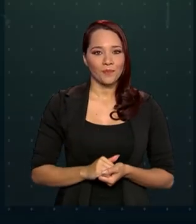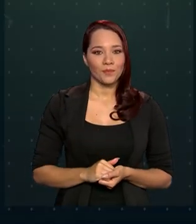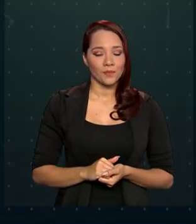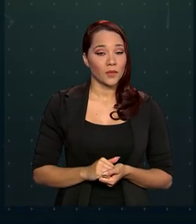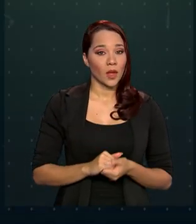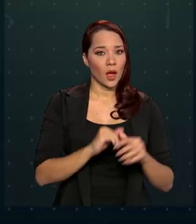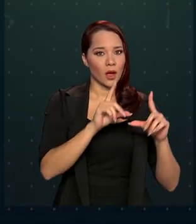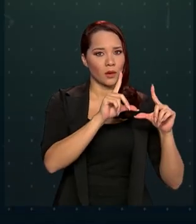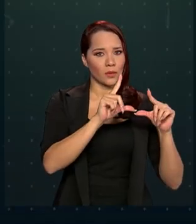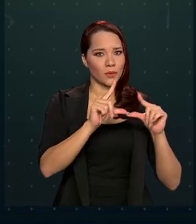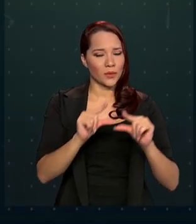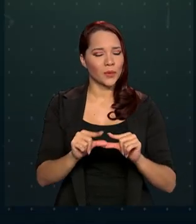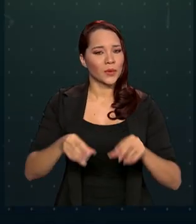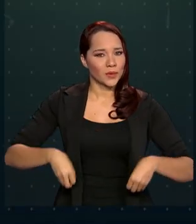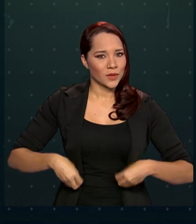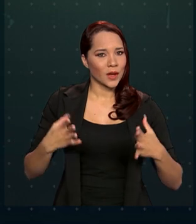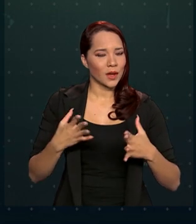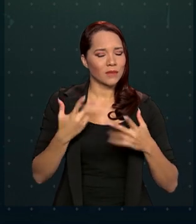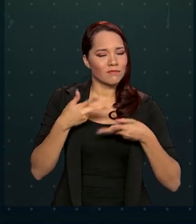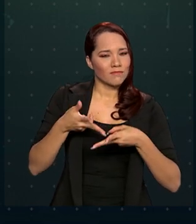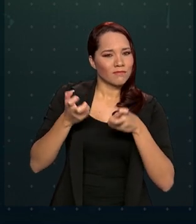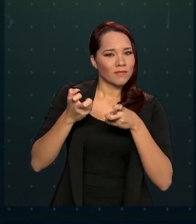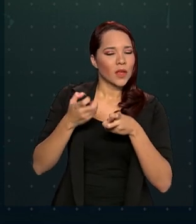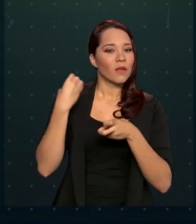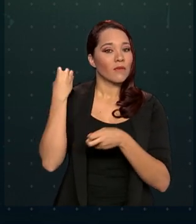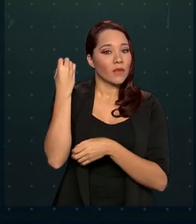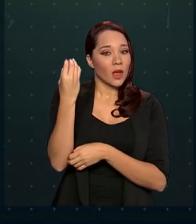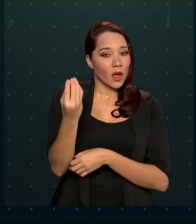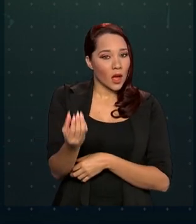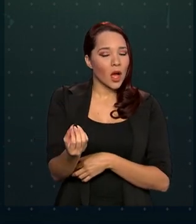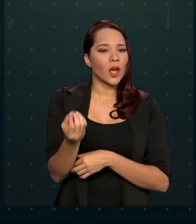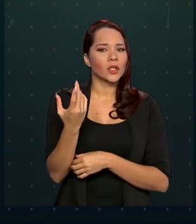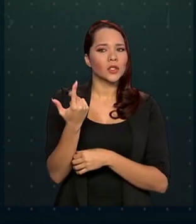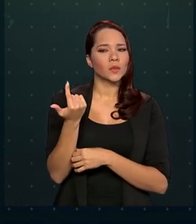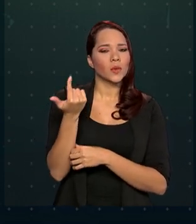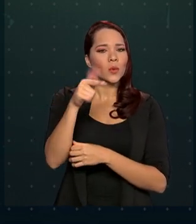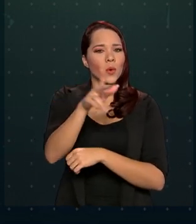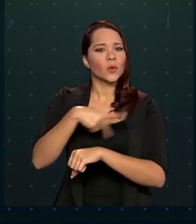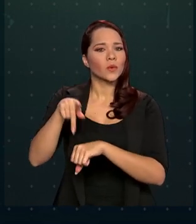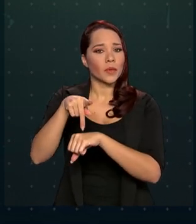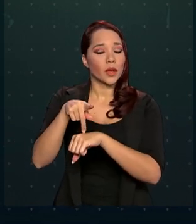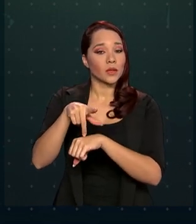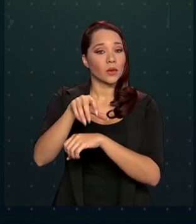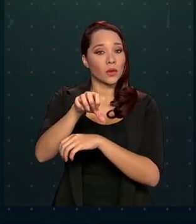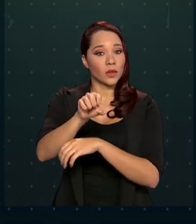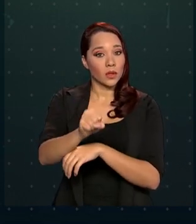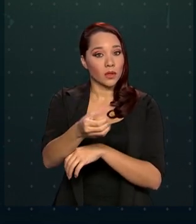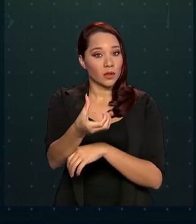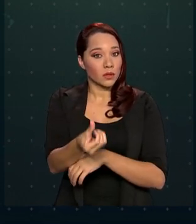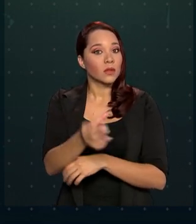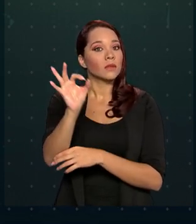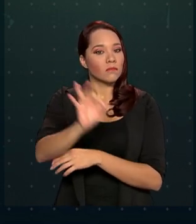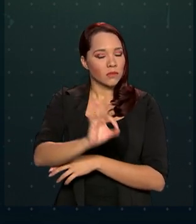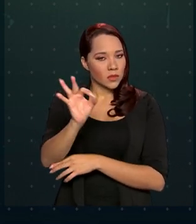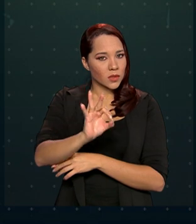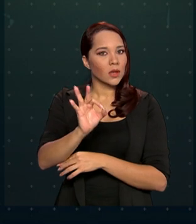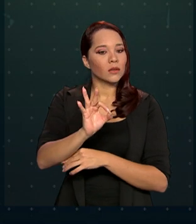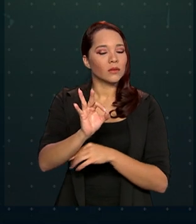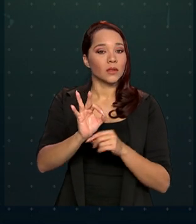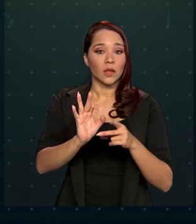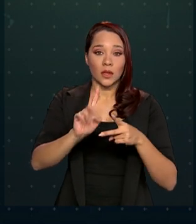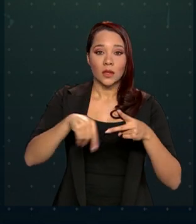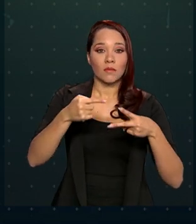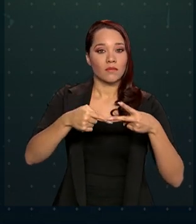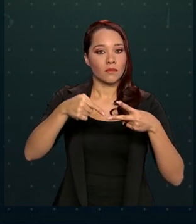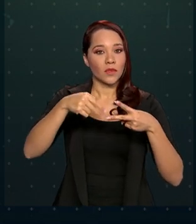redução de despesa foi observada em viagens internacionais, 86%, seguida das